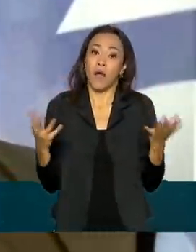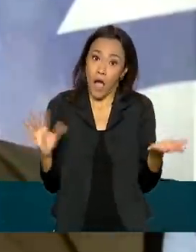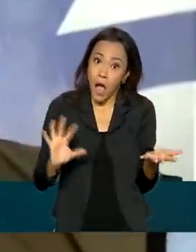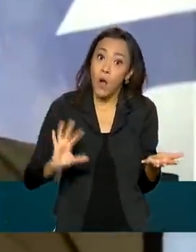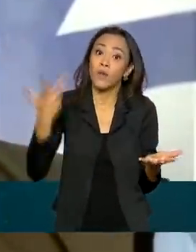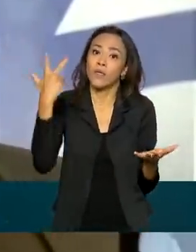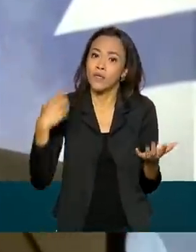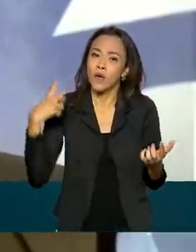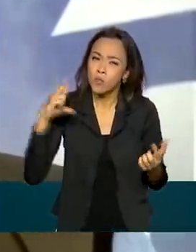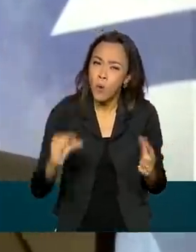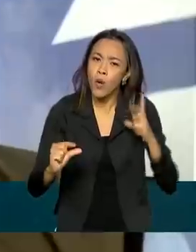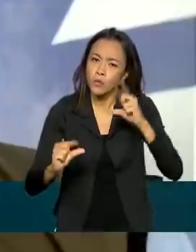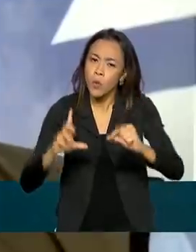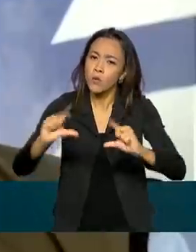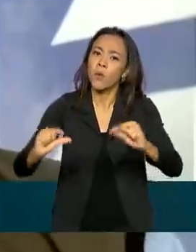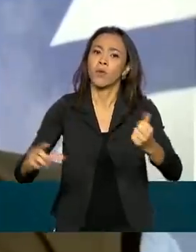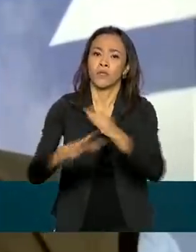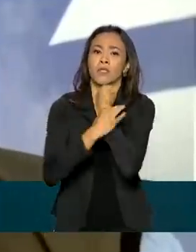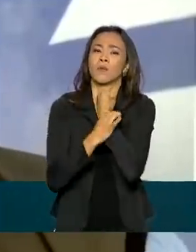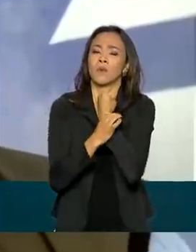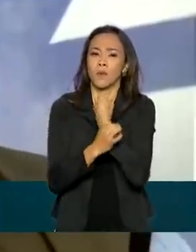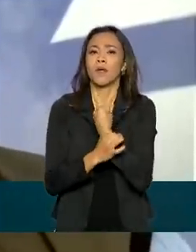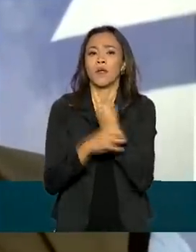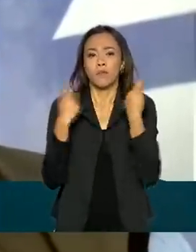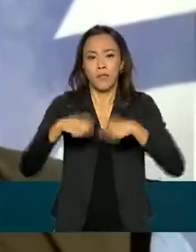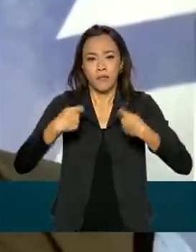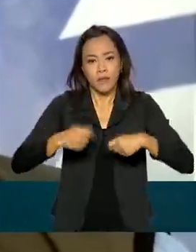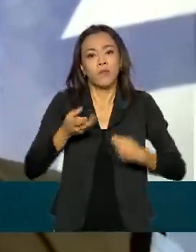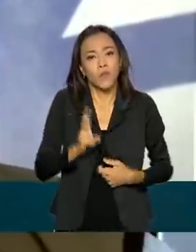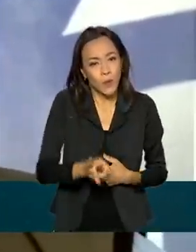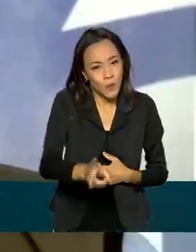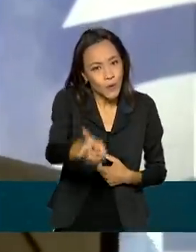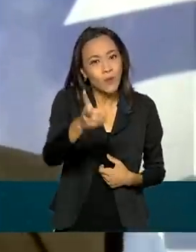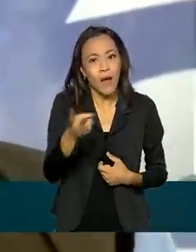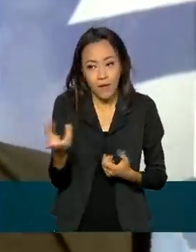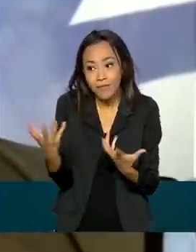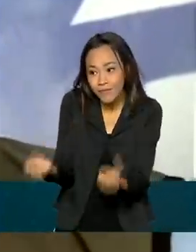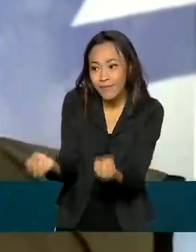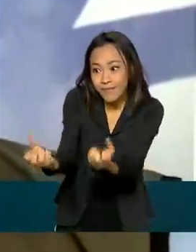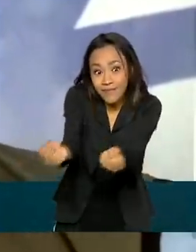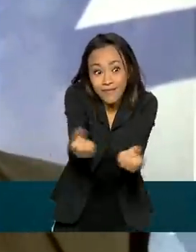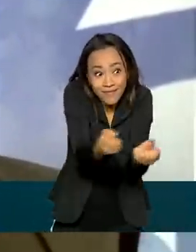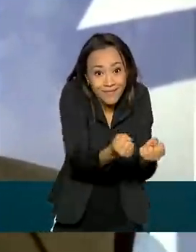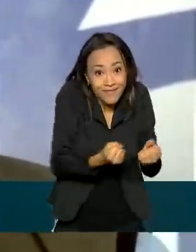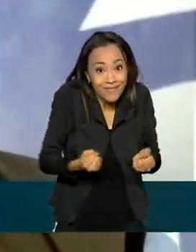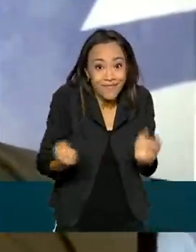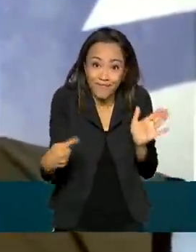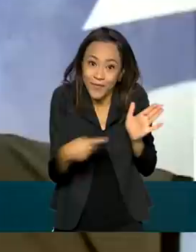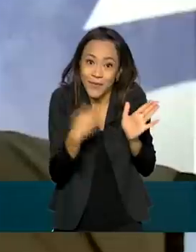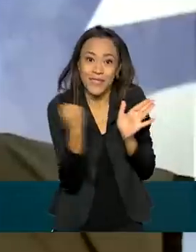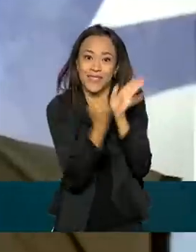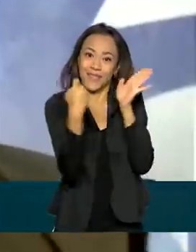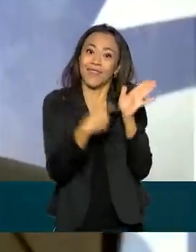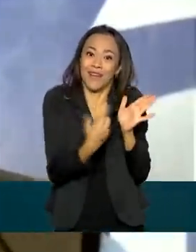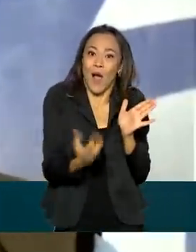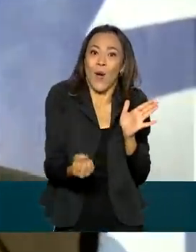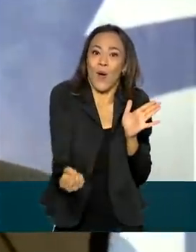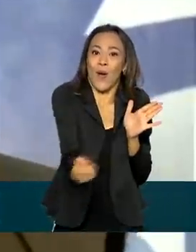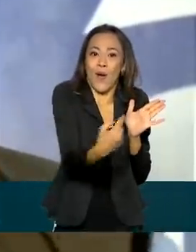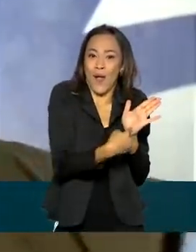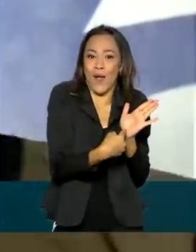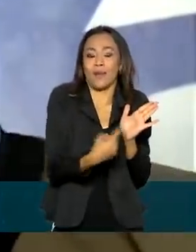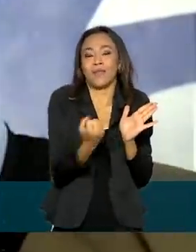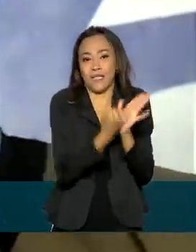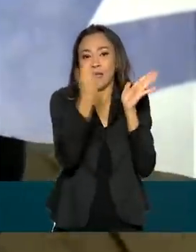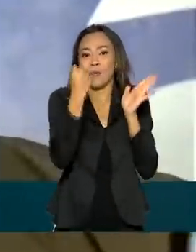gradual e segura. Precisamos continuar avançando na adesão de mais estabelecimentos turísticos, porque essa é uma exigência